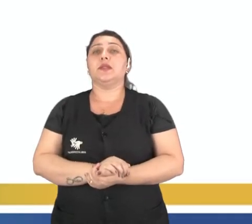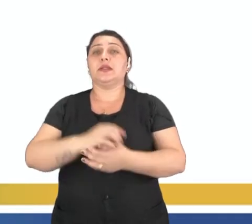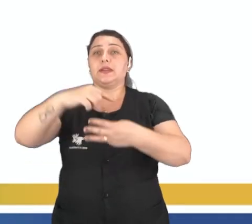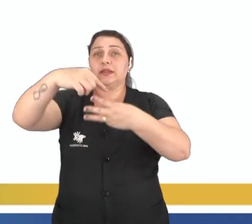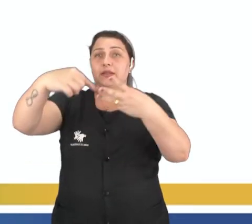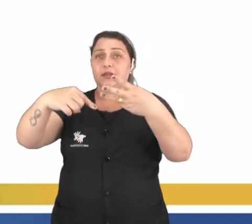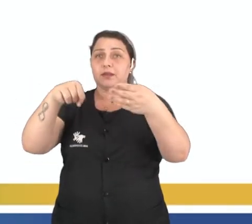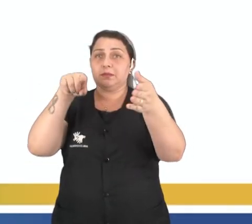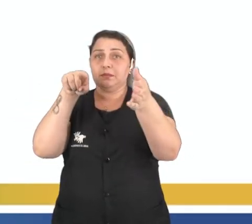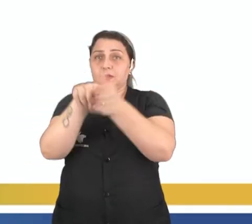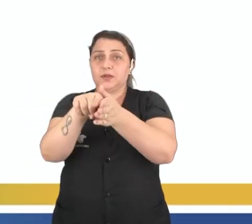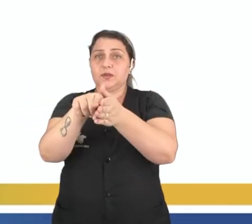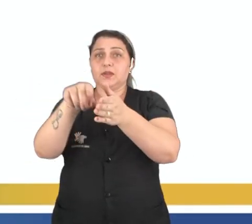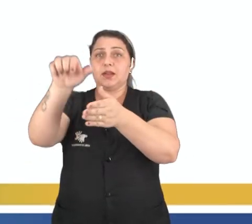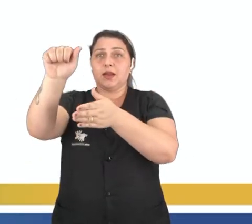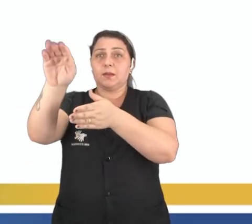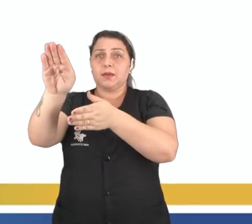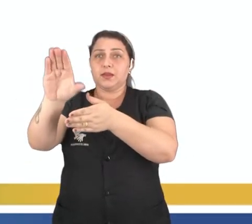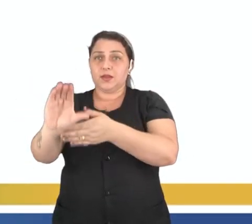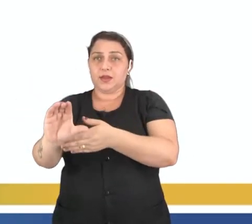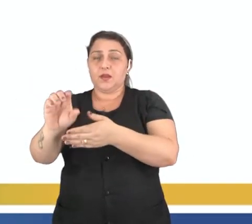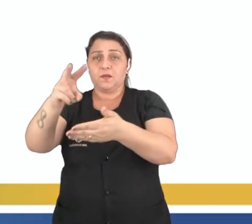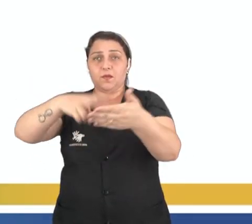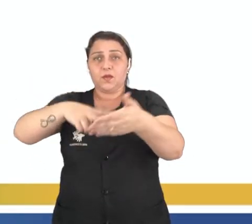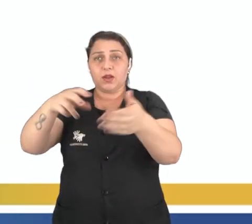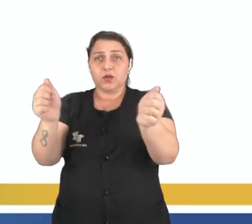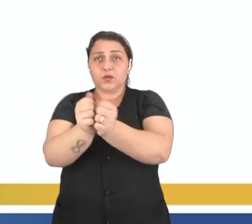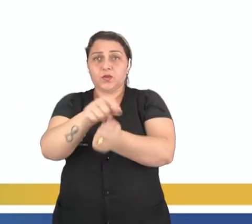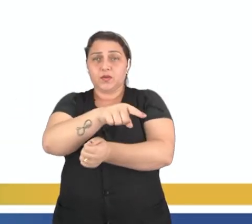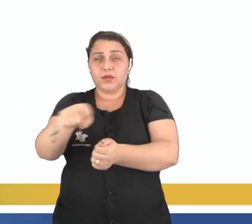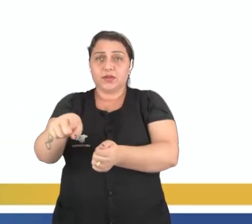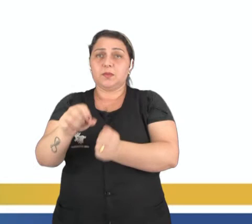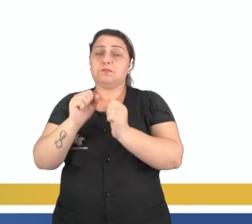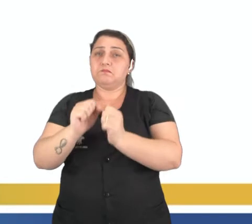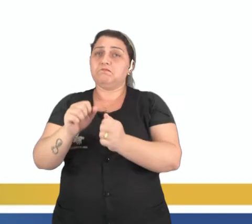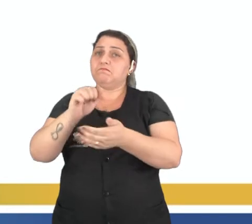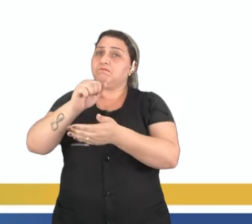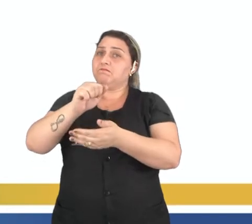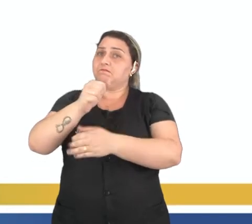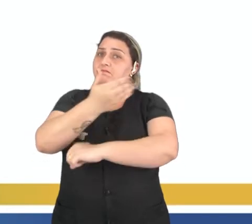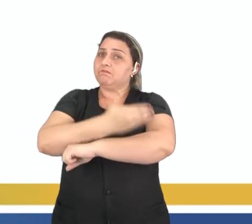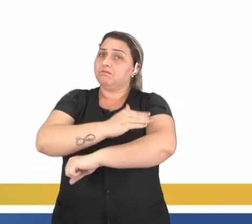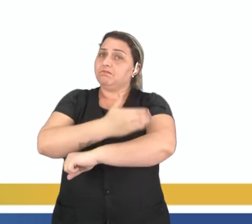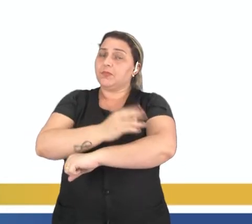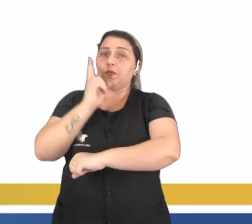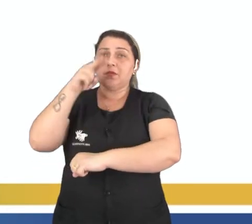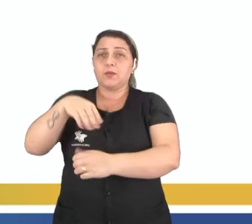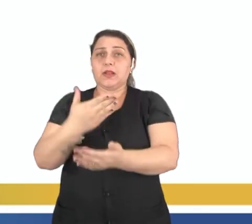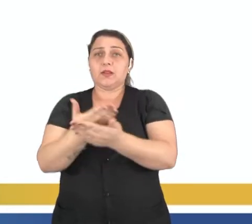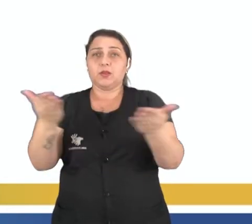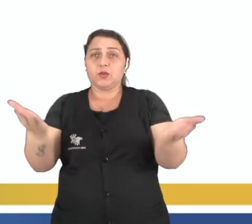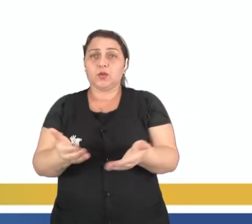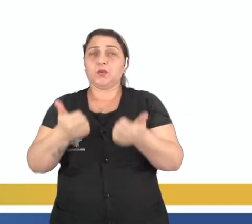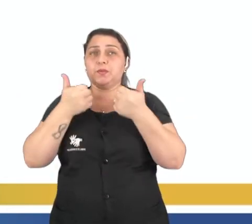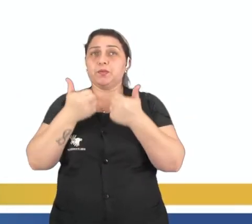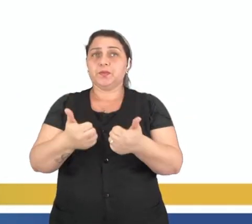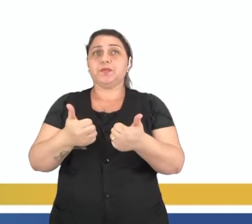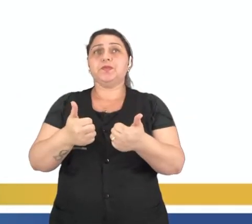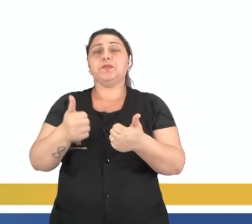três perguntas, A, B e C. Eu vou ler com vocês e vocês vão poder exercitar o que nós vimos na aula de hoje, tá?